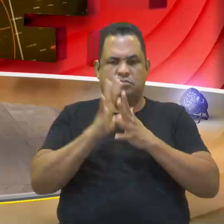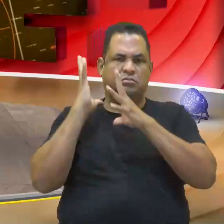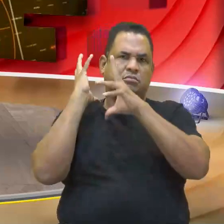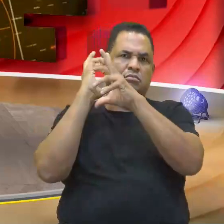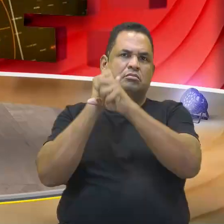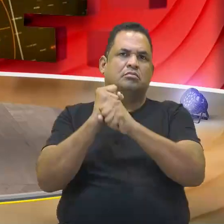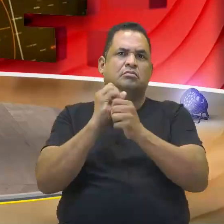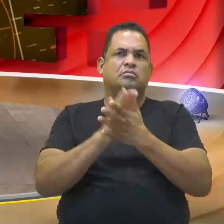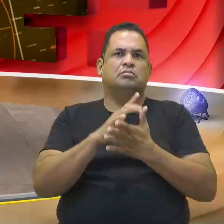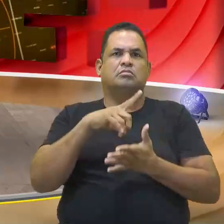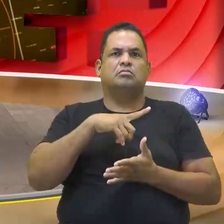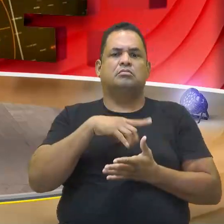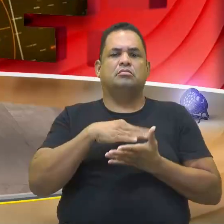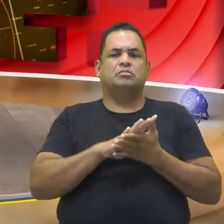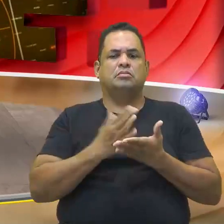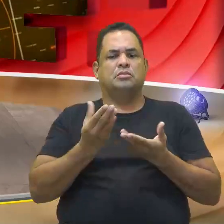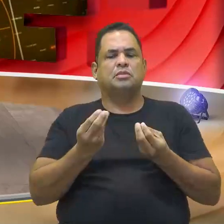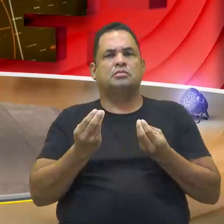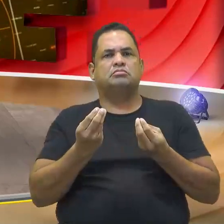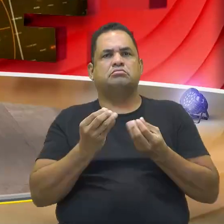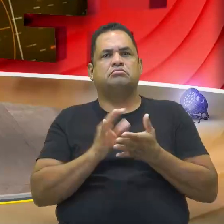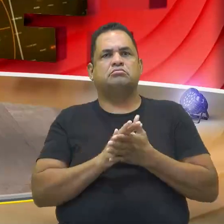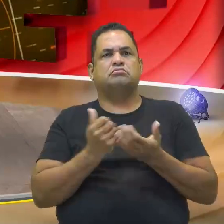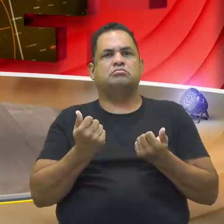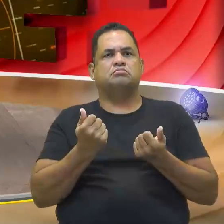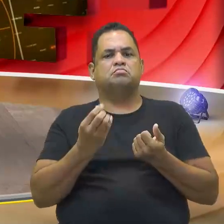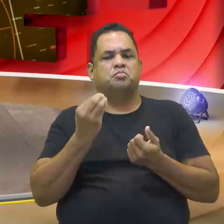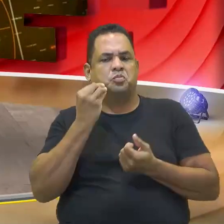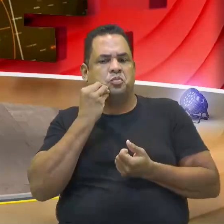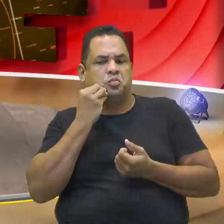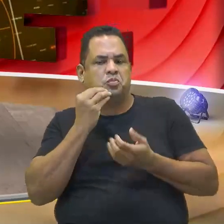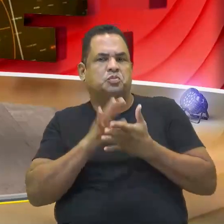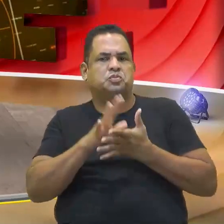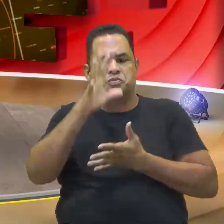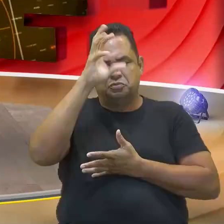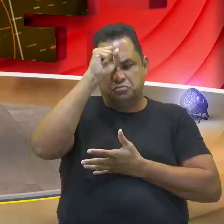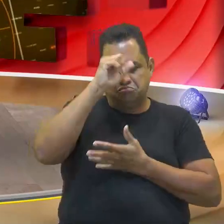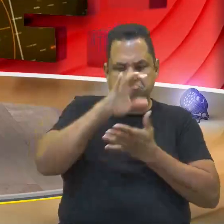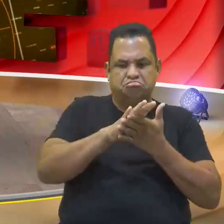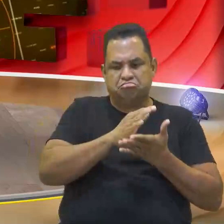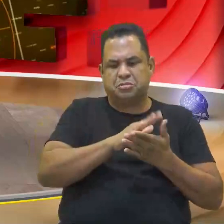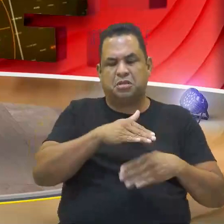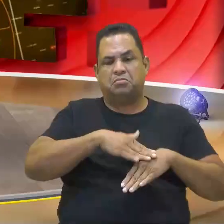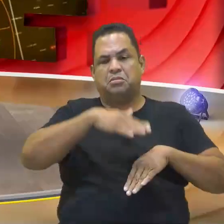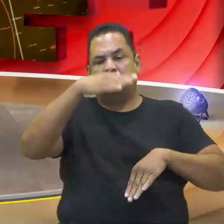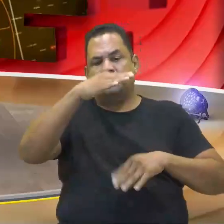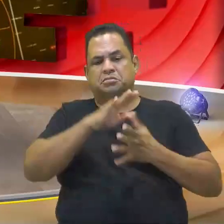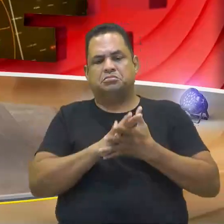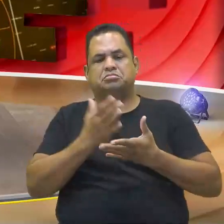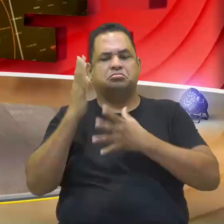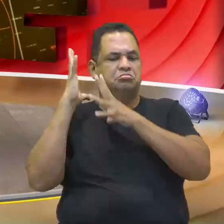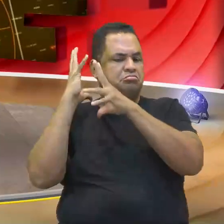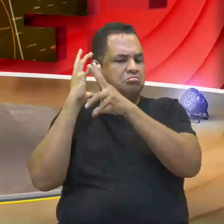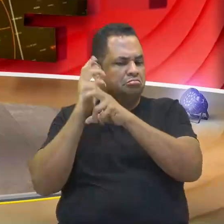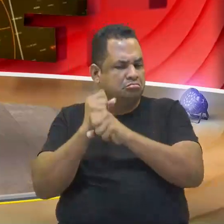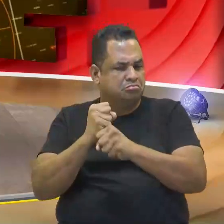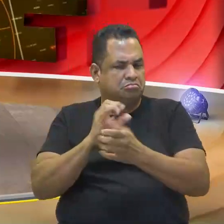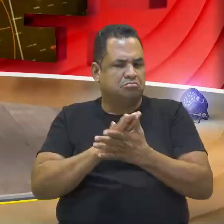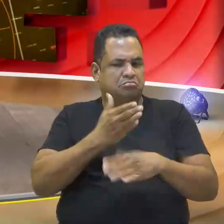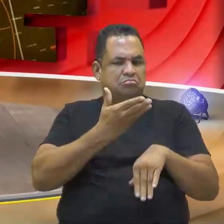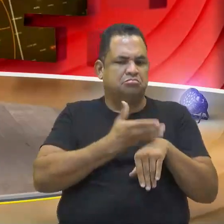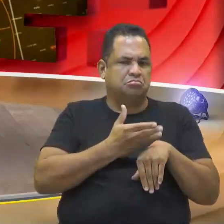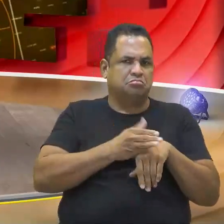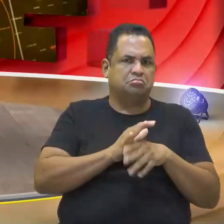E vocês vão ter a oportunidade de saber se estão indo pelo caminho correto, se vão ter que dar uma estudadinha a mais, se vai ter que refazer alguns exercícios, né? Os